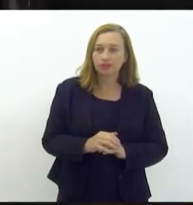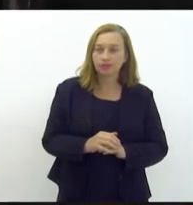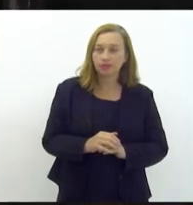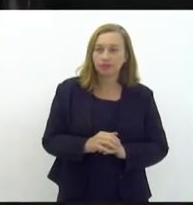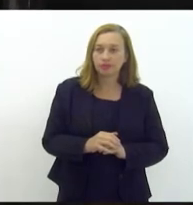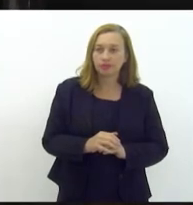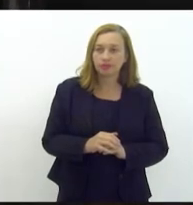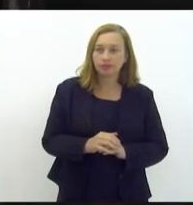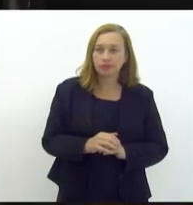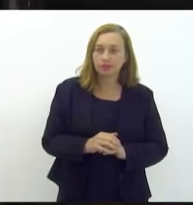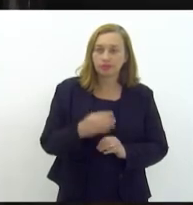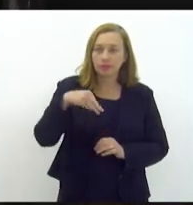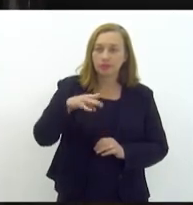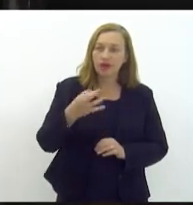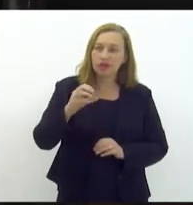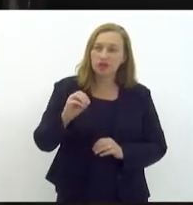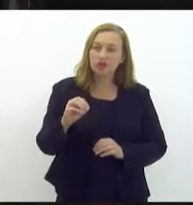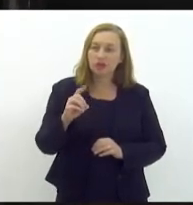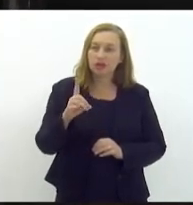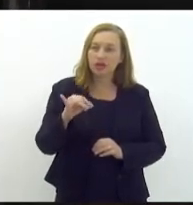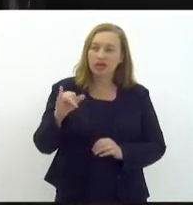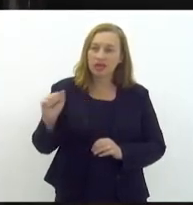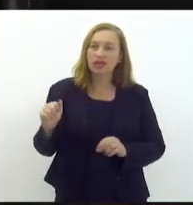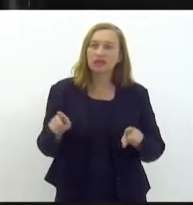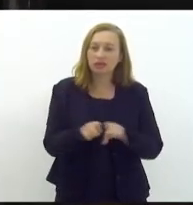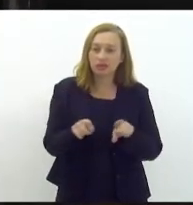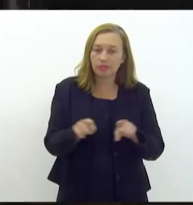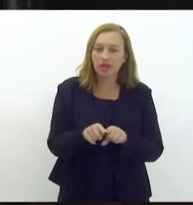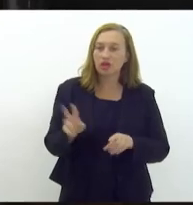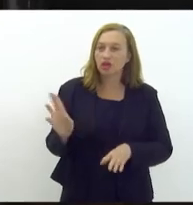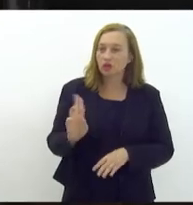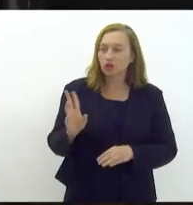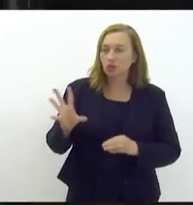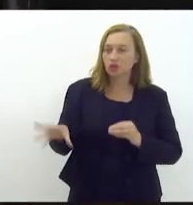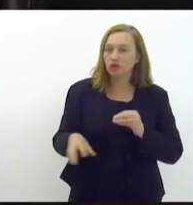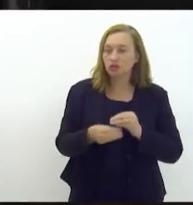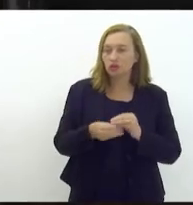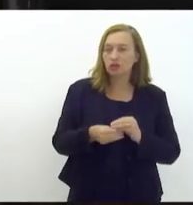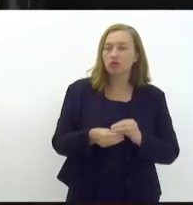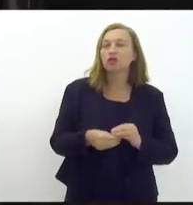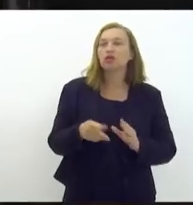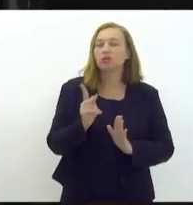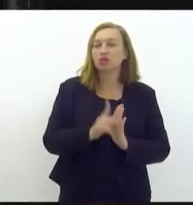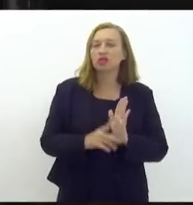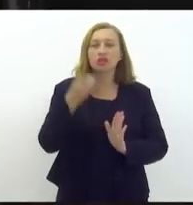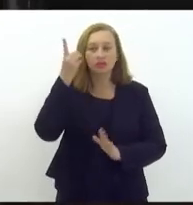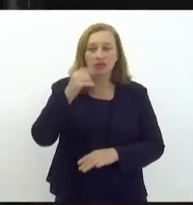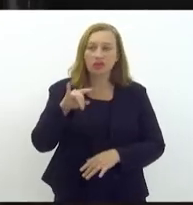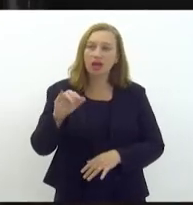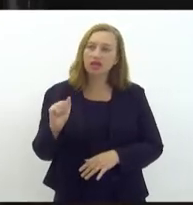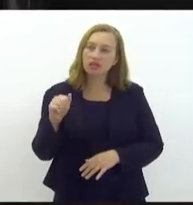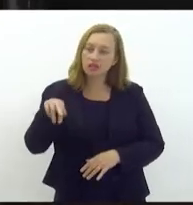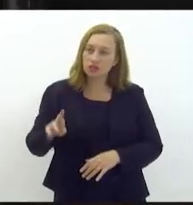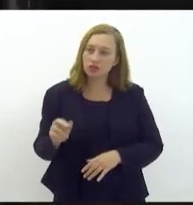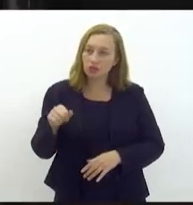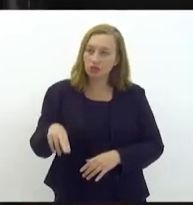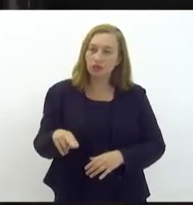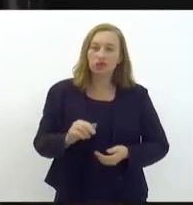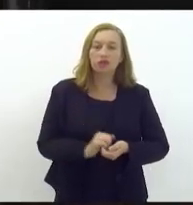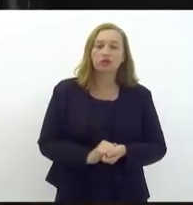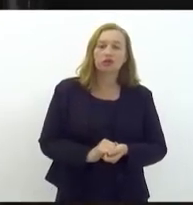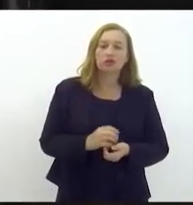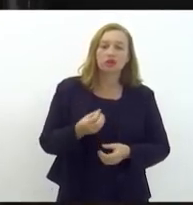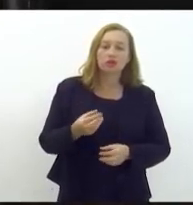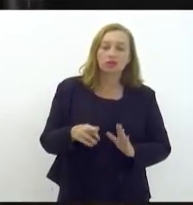Márcio Canella, também, com autoria nesse projeto, deputado Anderson. Na medalha, na